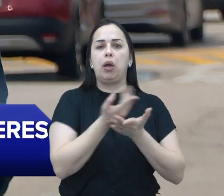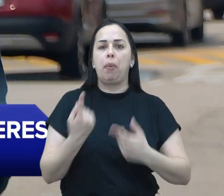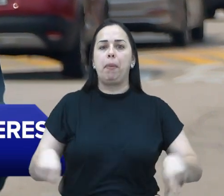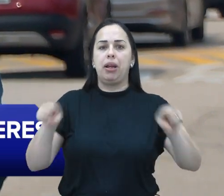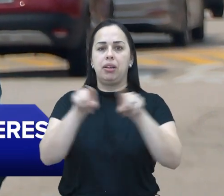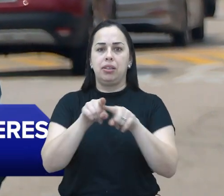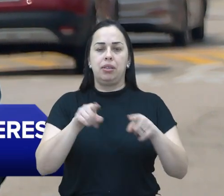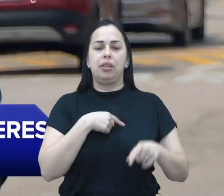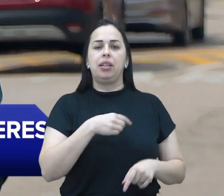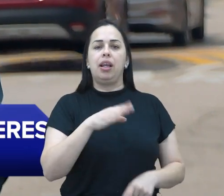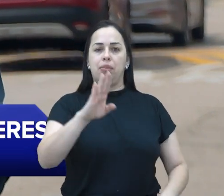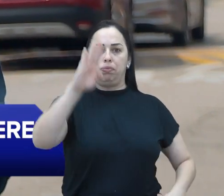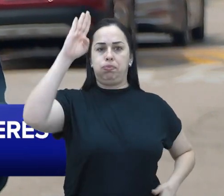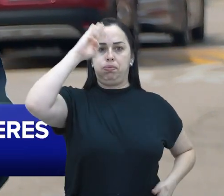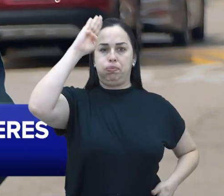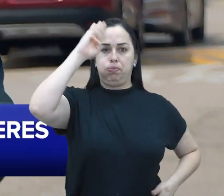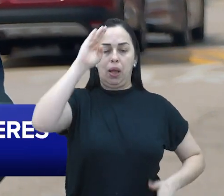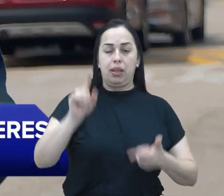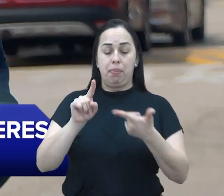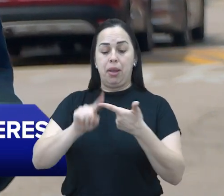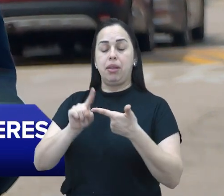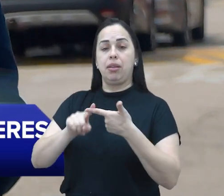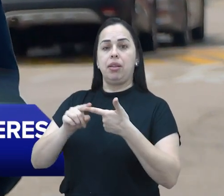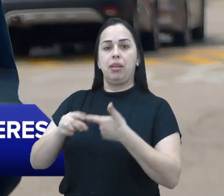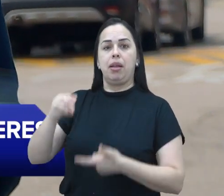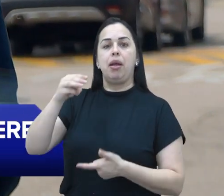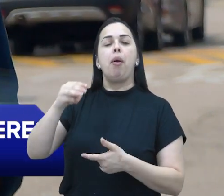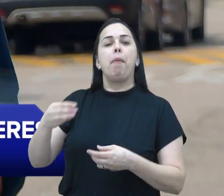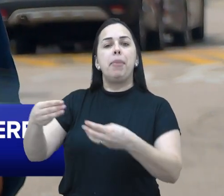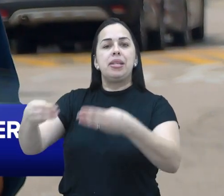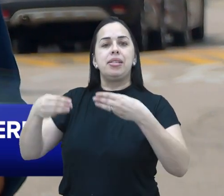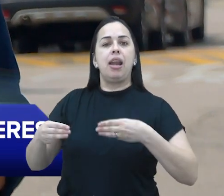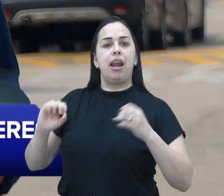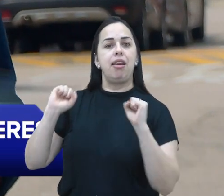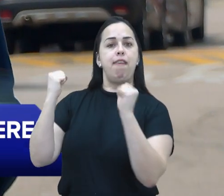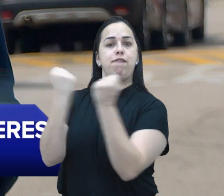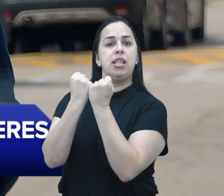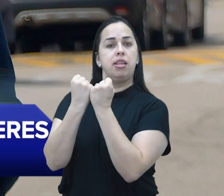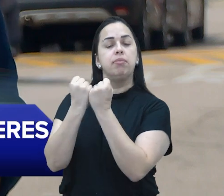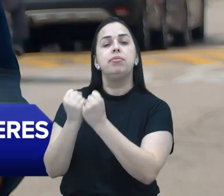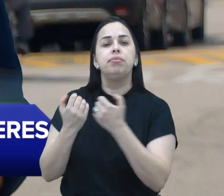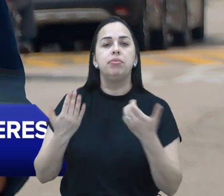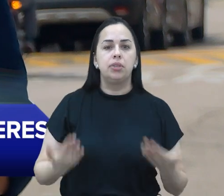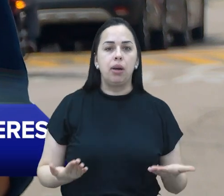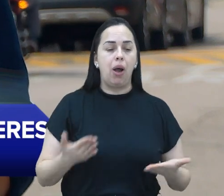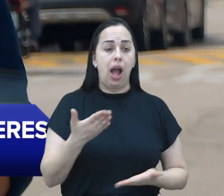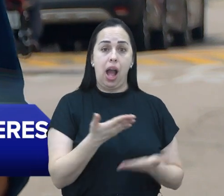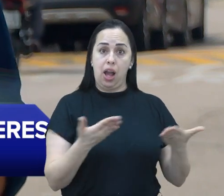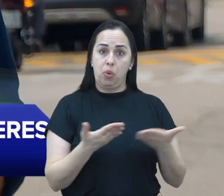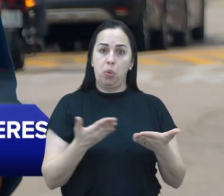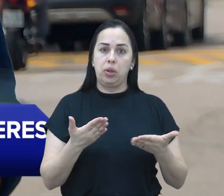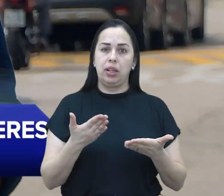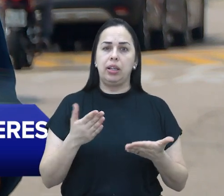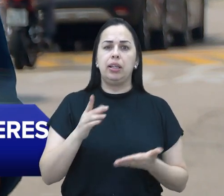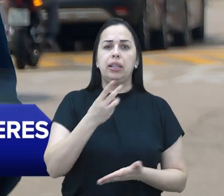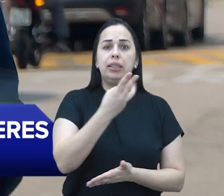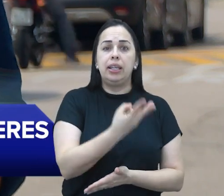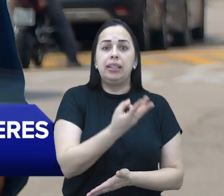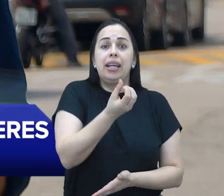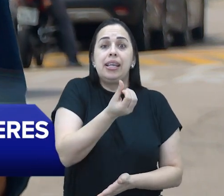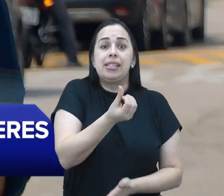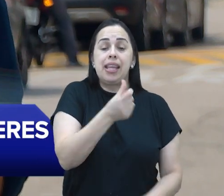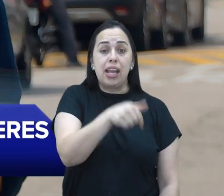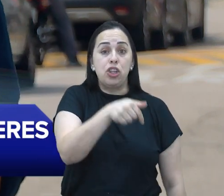conjunto entre as Forças Armadas e o Ministério da Defesa. Atualmente, as Forças Armadas possuem